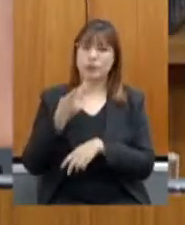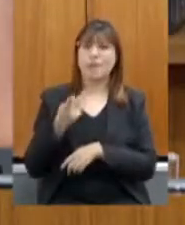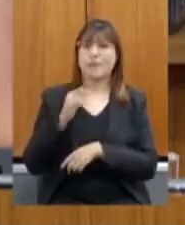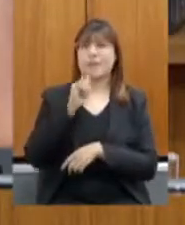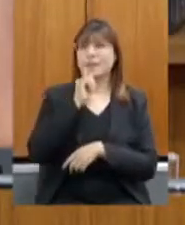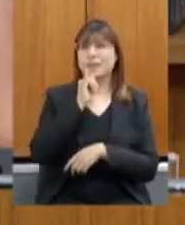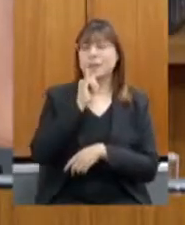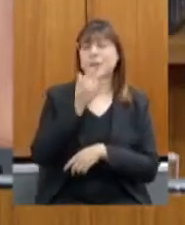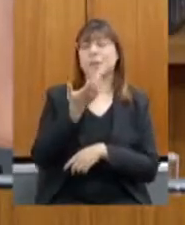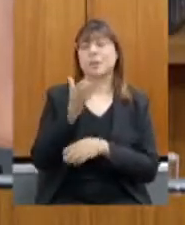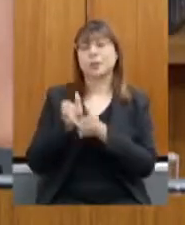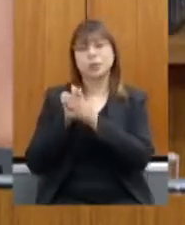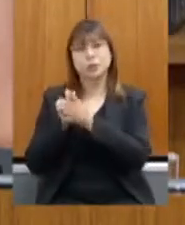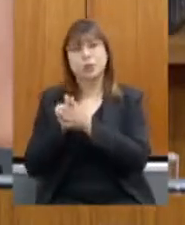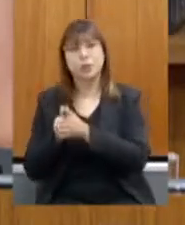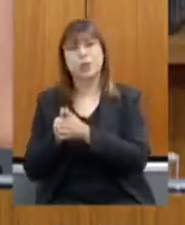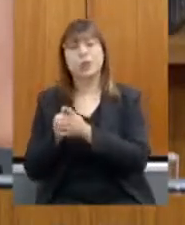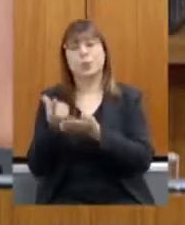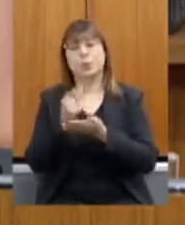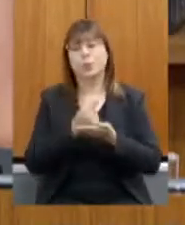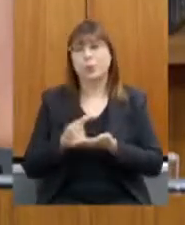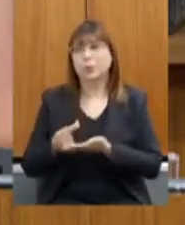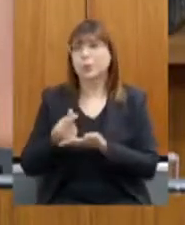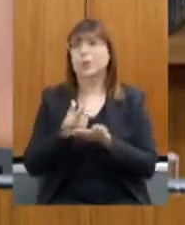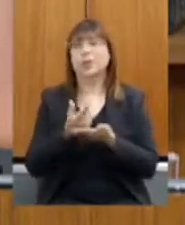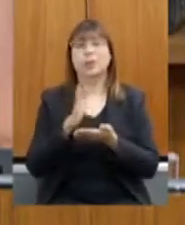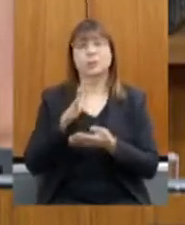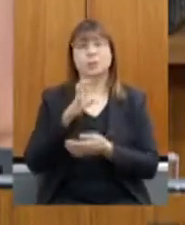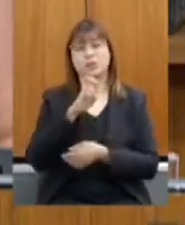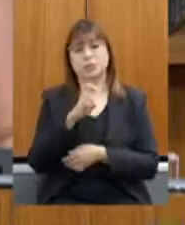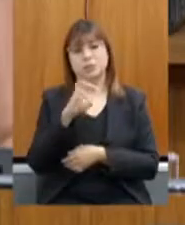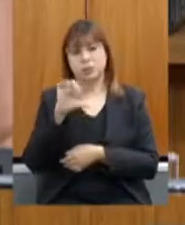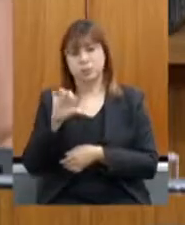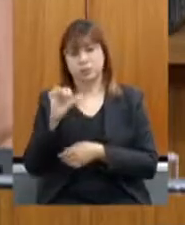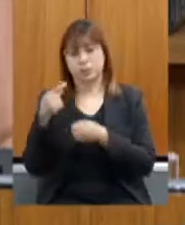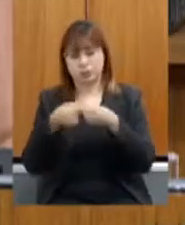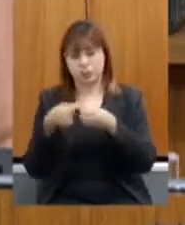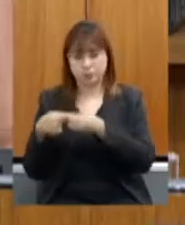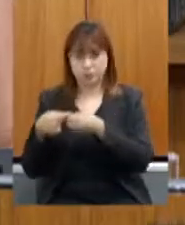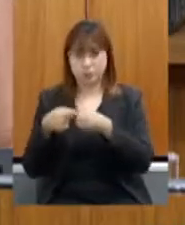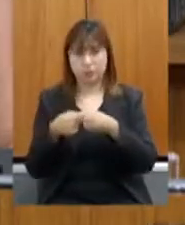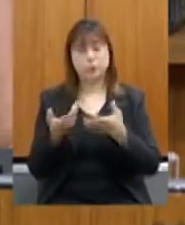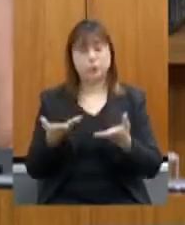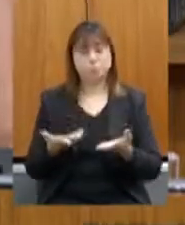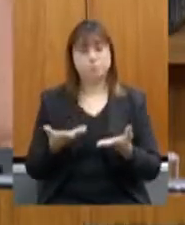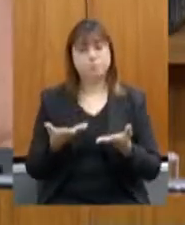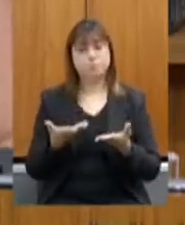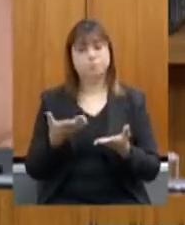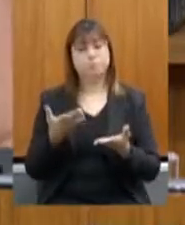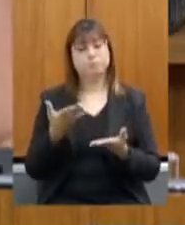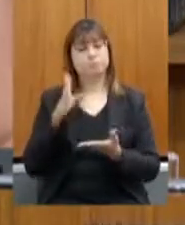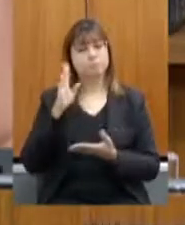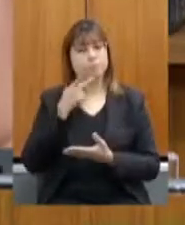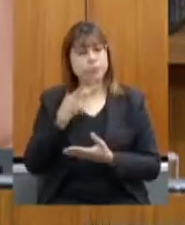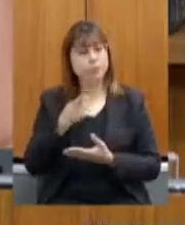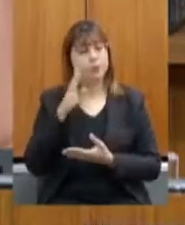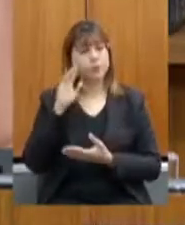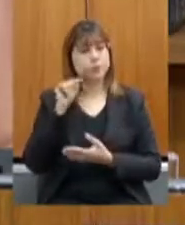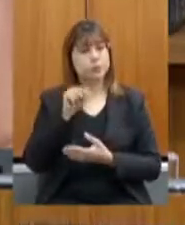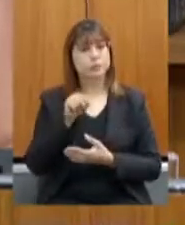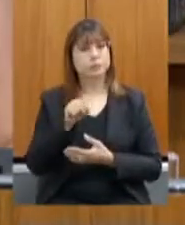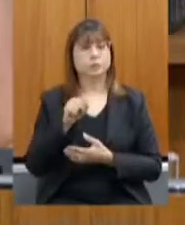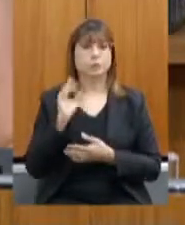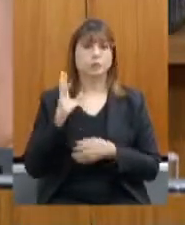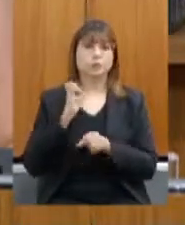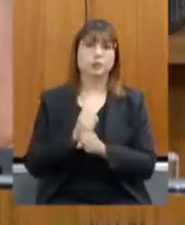Jequitinhonha, cerca de 59 municípios. Então, gostaria de destacar esses pontos, reiterar